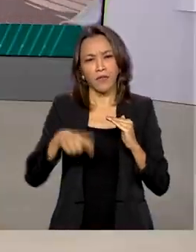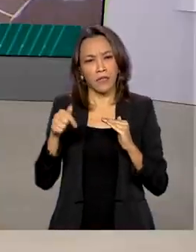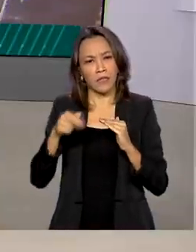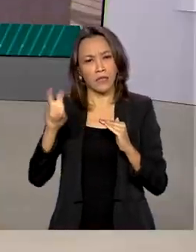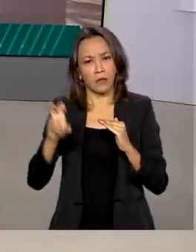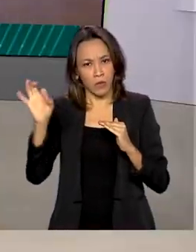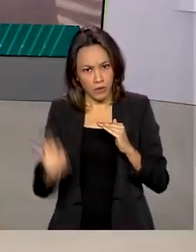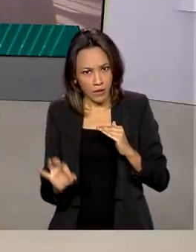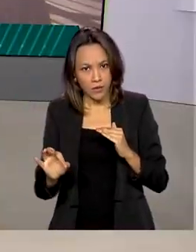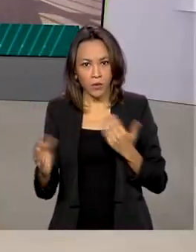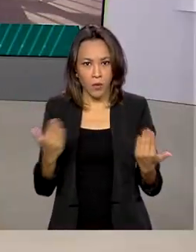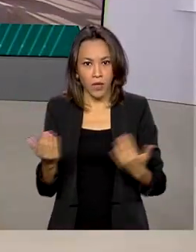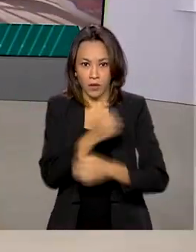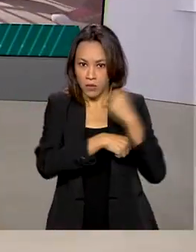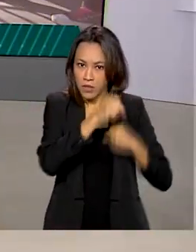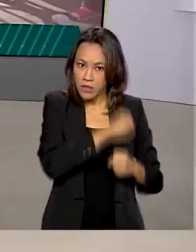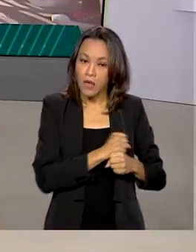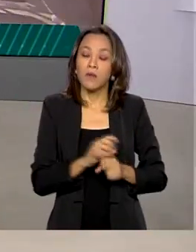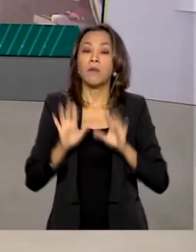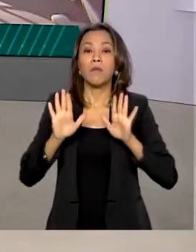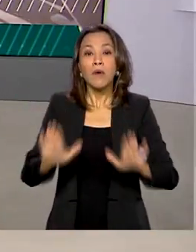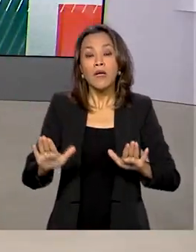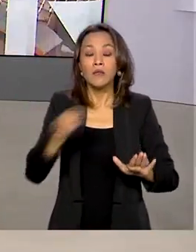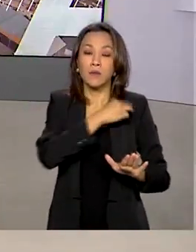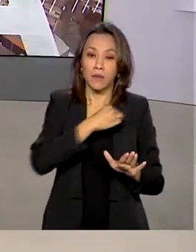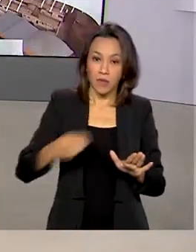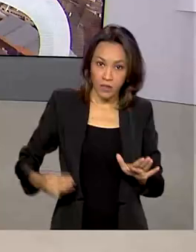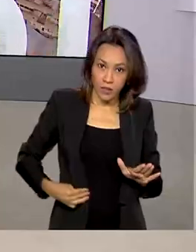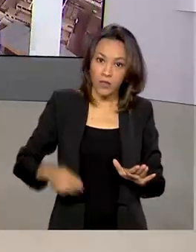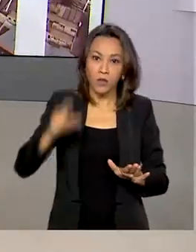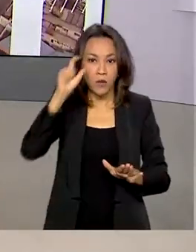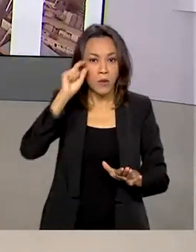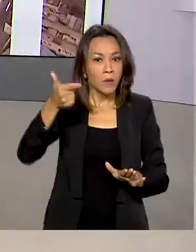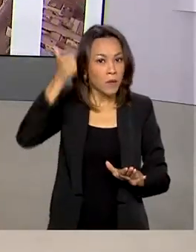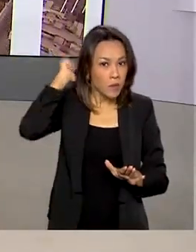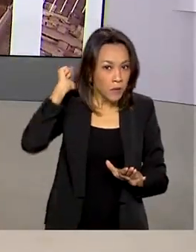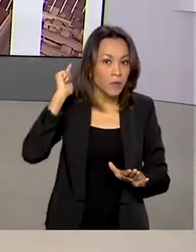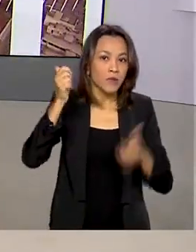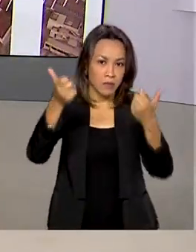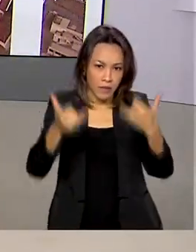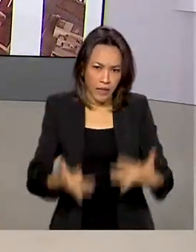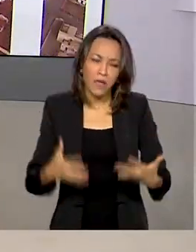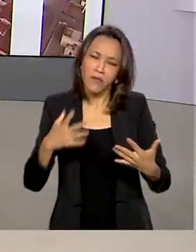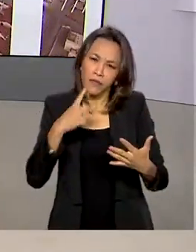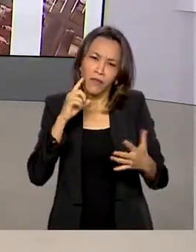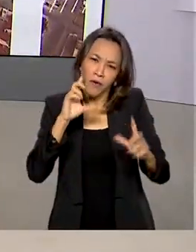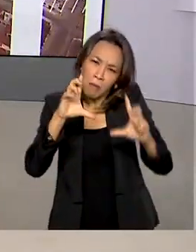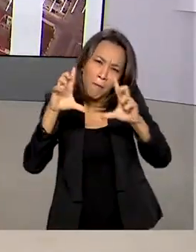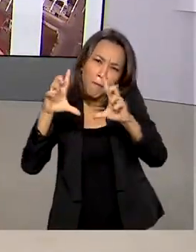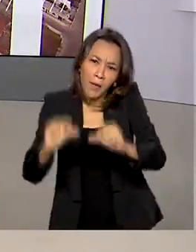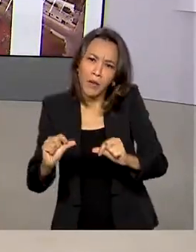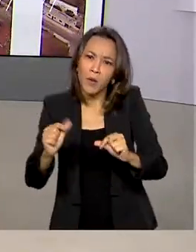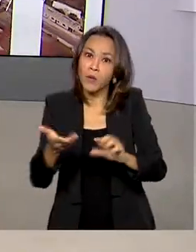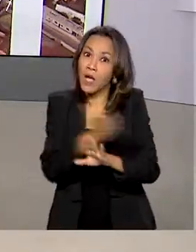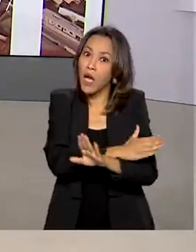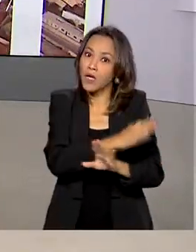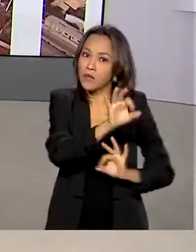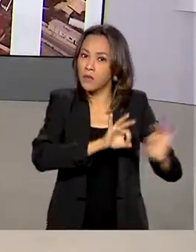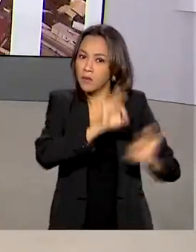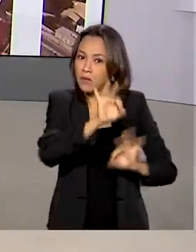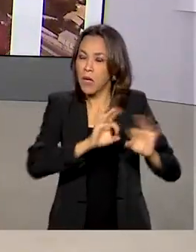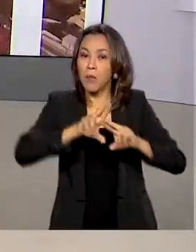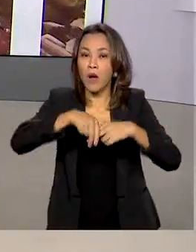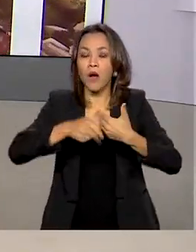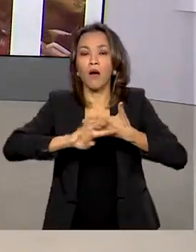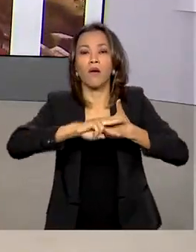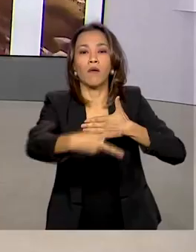Mas, para o ministro da Economia, Paulo Guedes, essa queda na arrecadação foi bem menor que o previsto, por conta dos impactos do coronavírus.